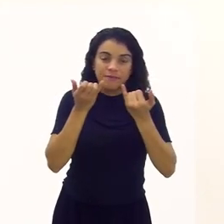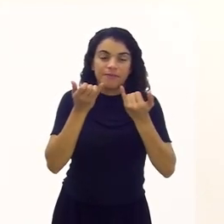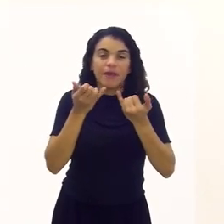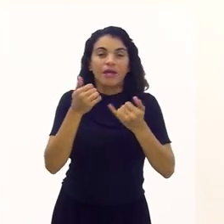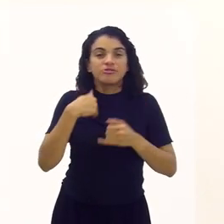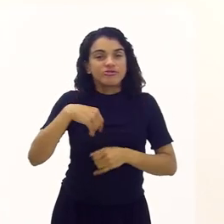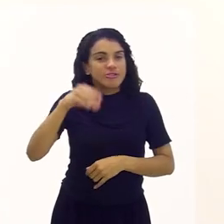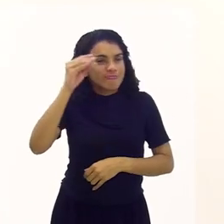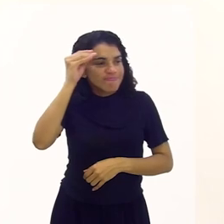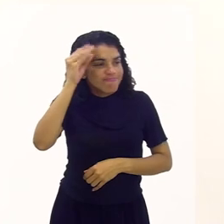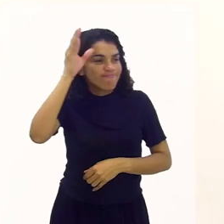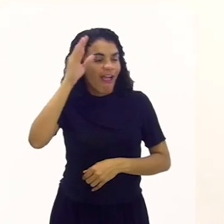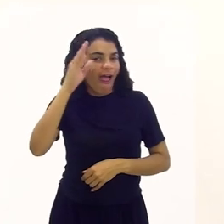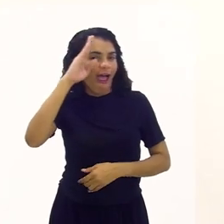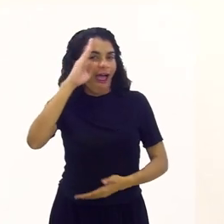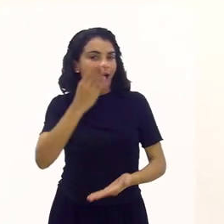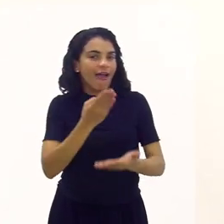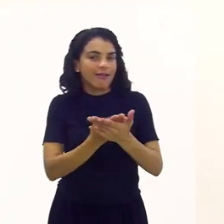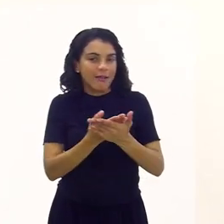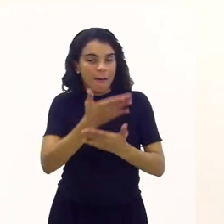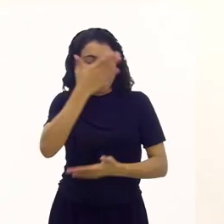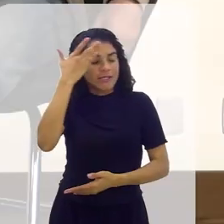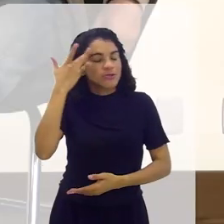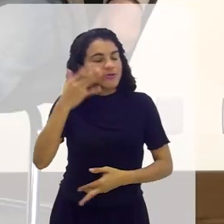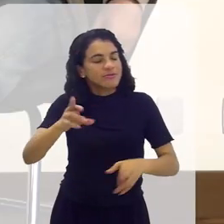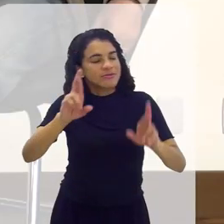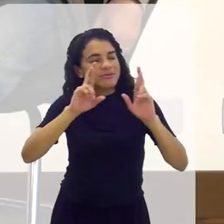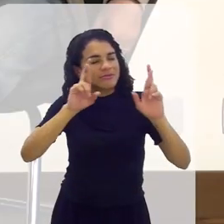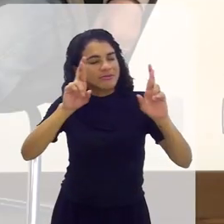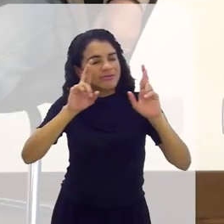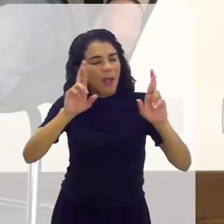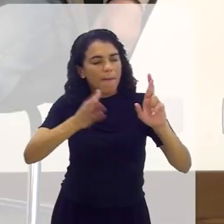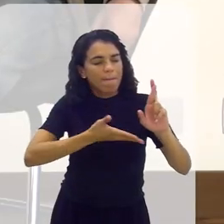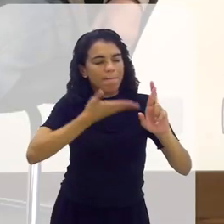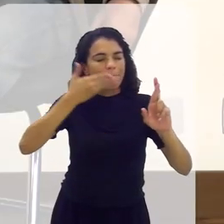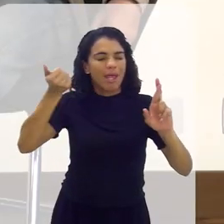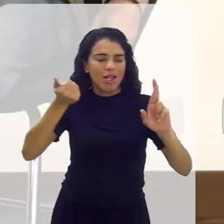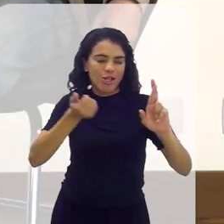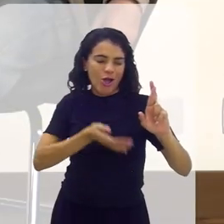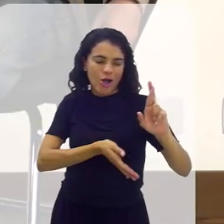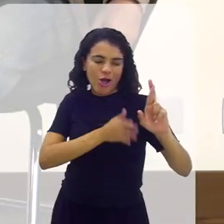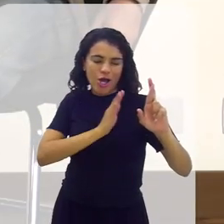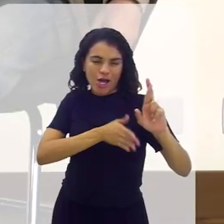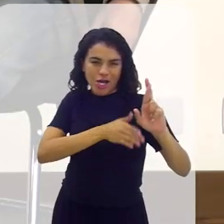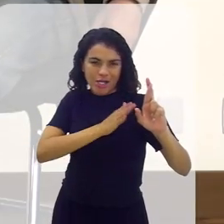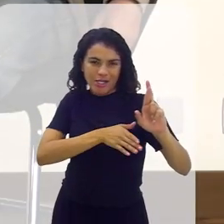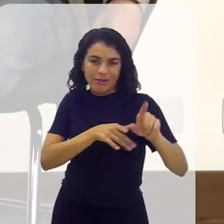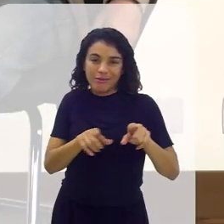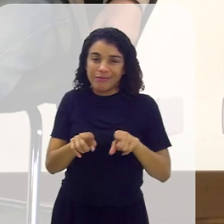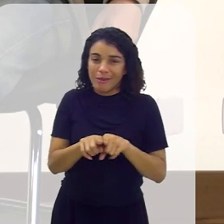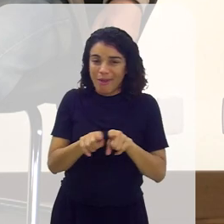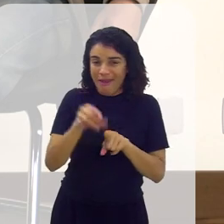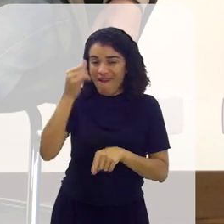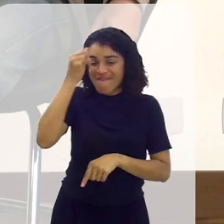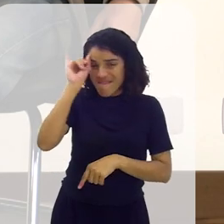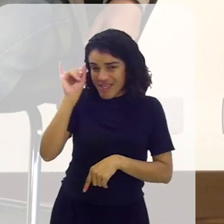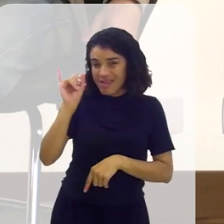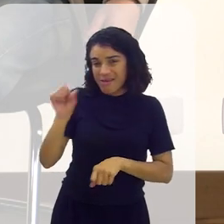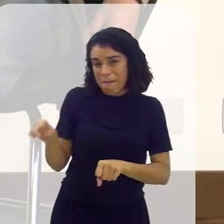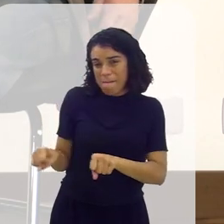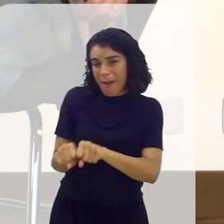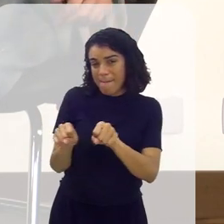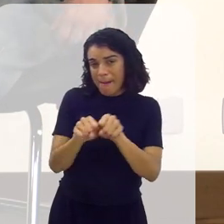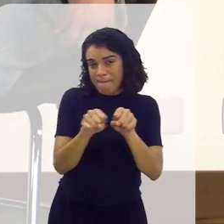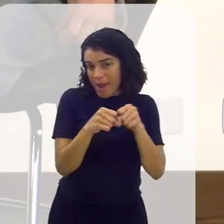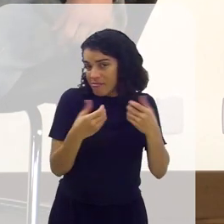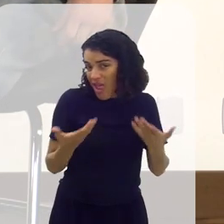é que quando a gente acredita que as pessoas melhorem, ou então não façam nenhuma besteira, porque a gente